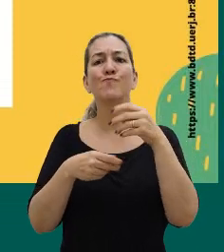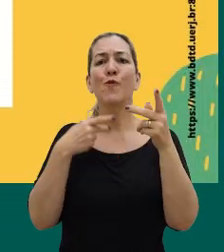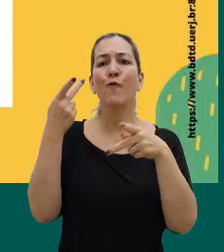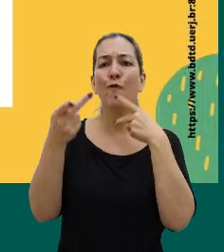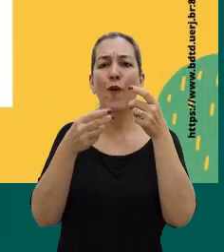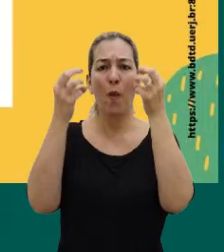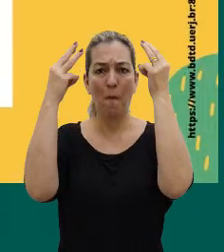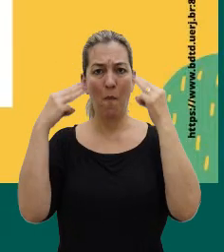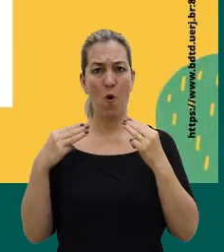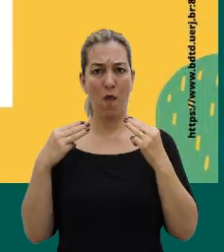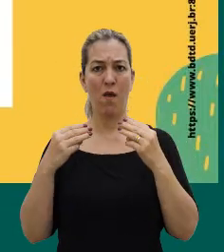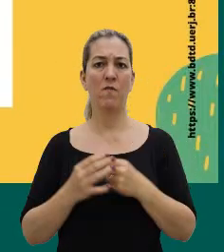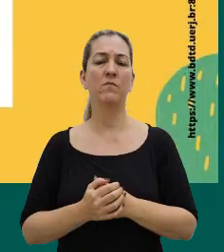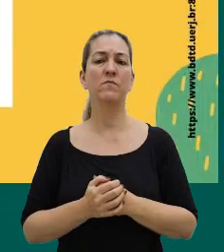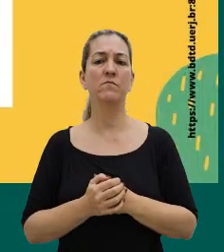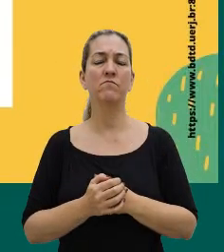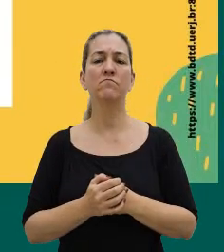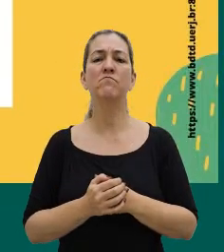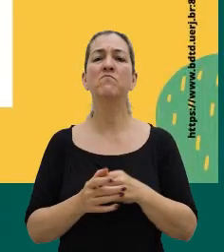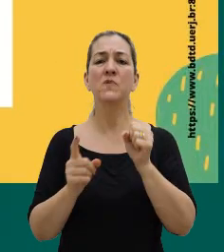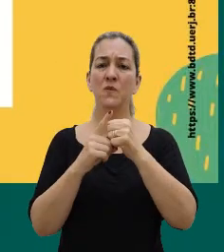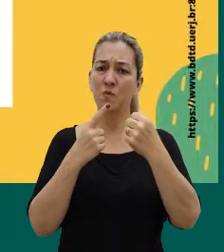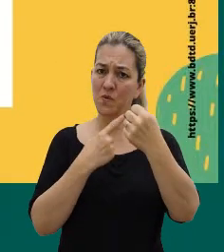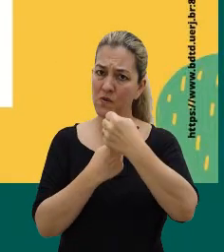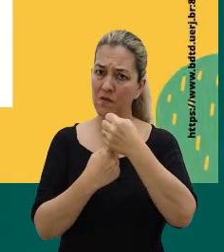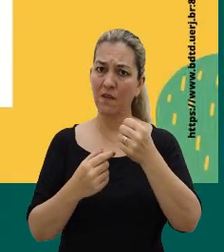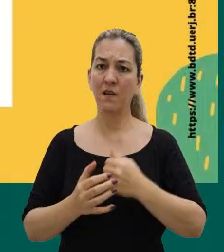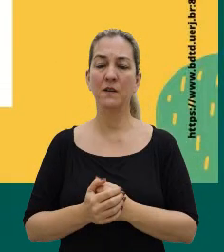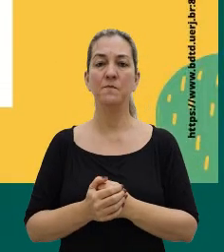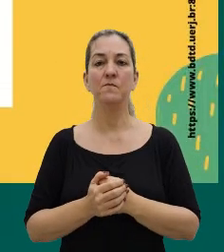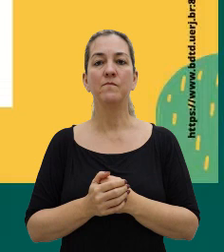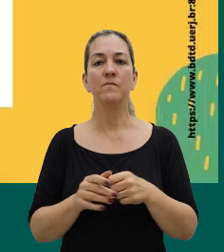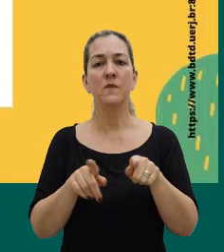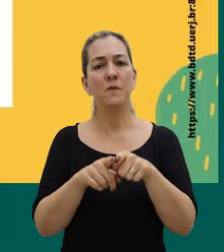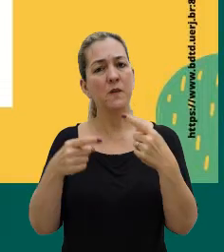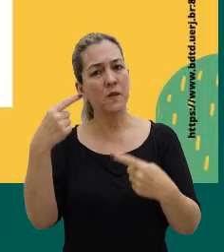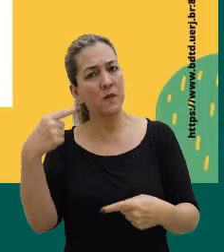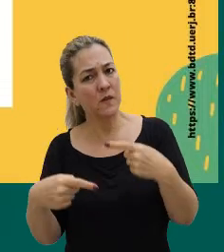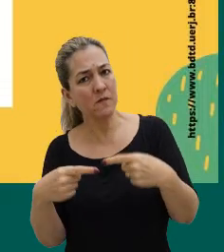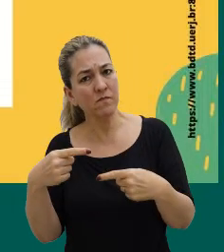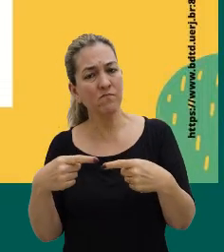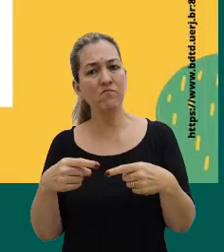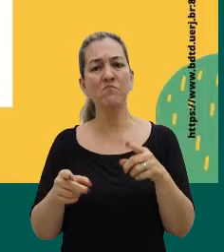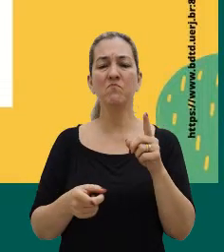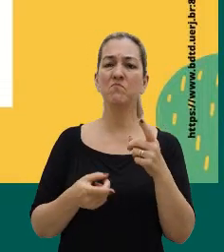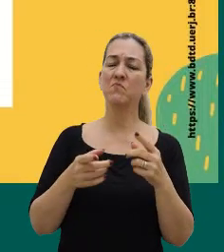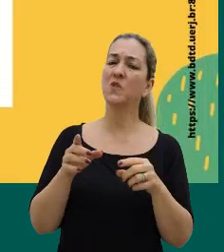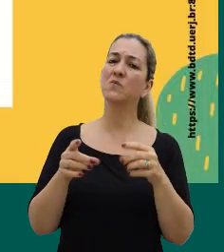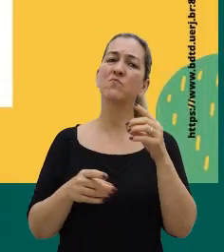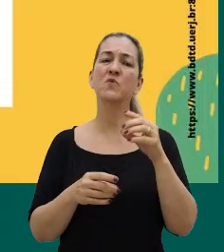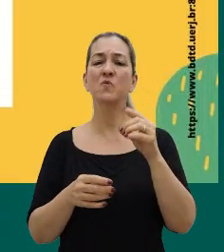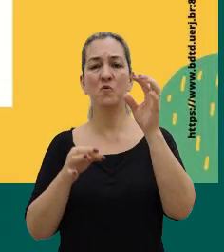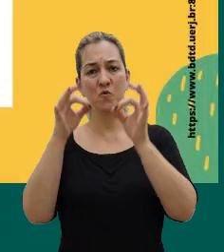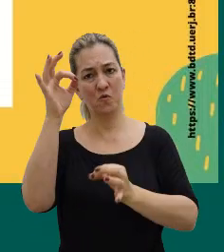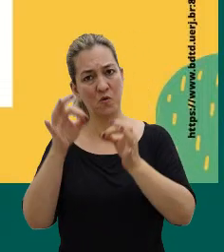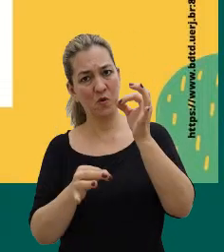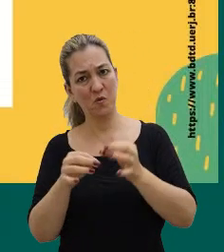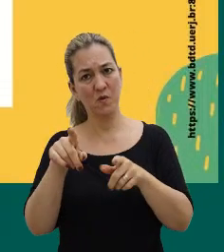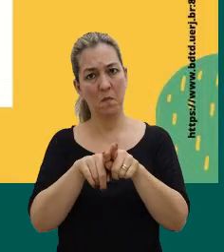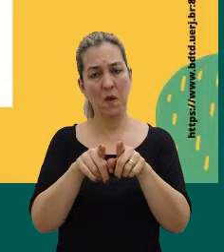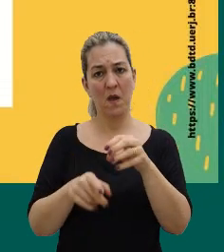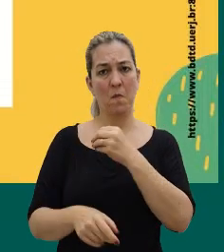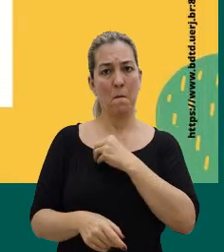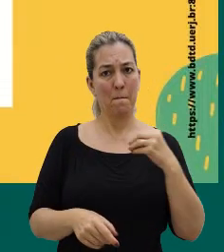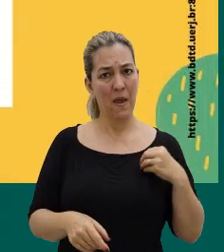né, esse discurso do, do, da sociedade, né, um discurso jurídico também, um discurso médico e